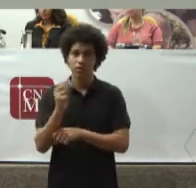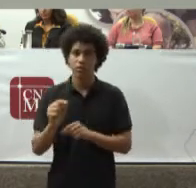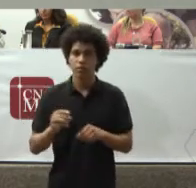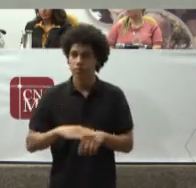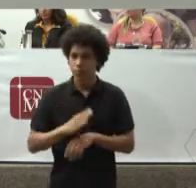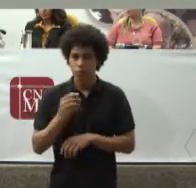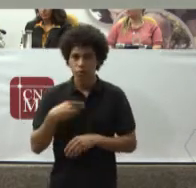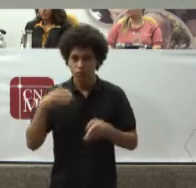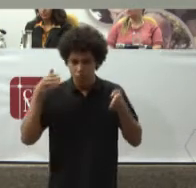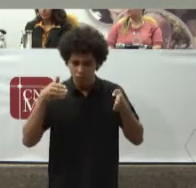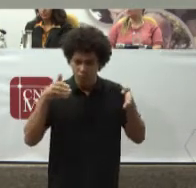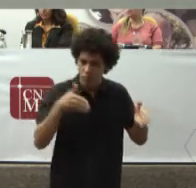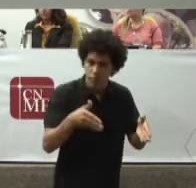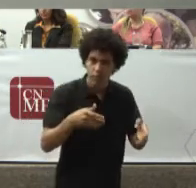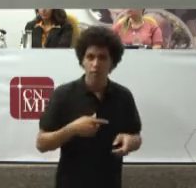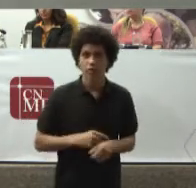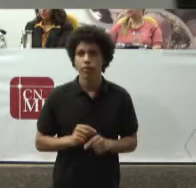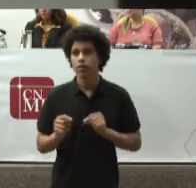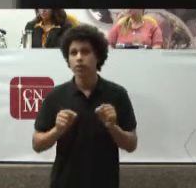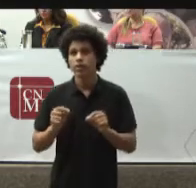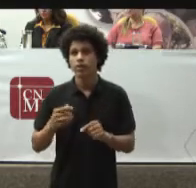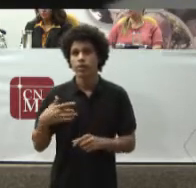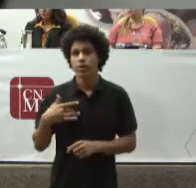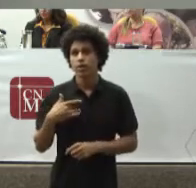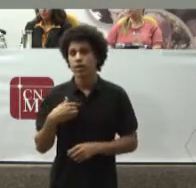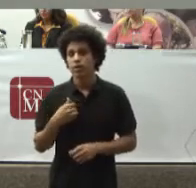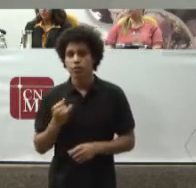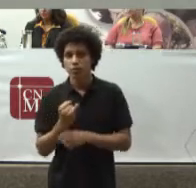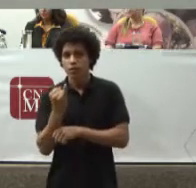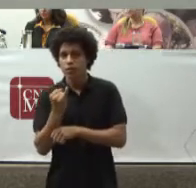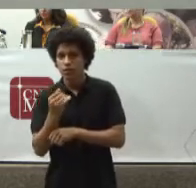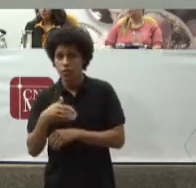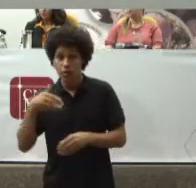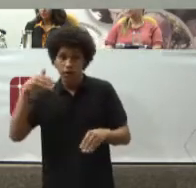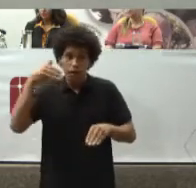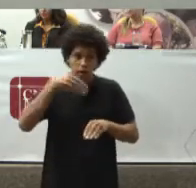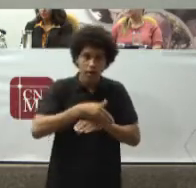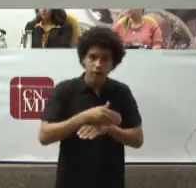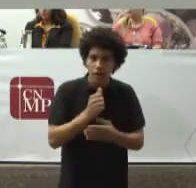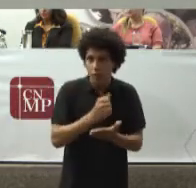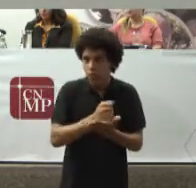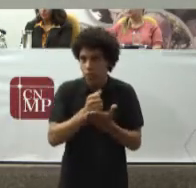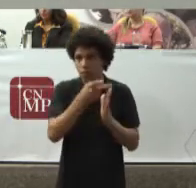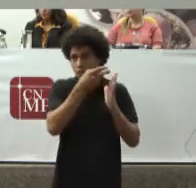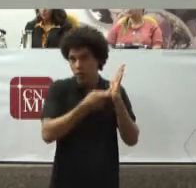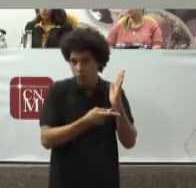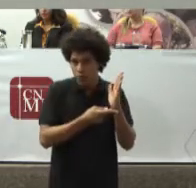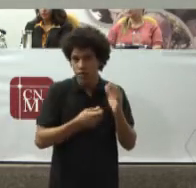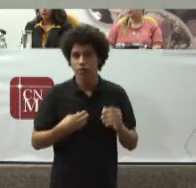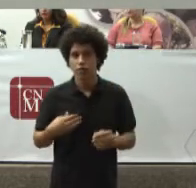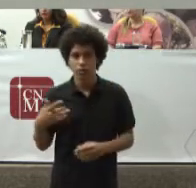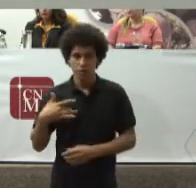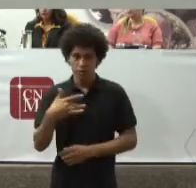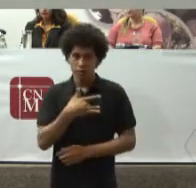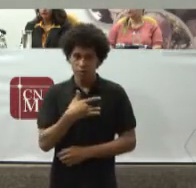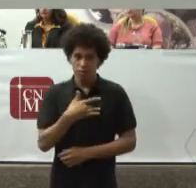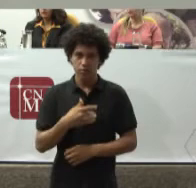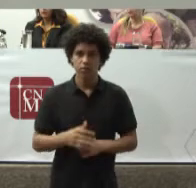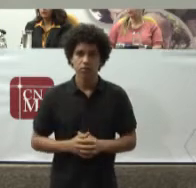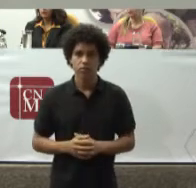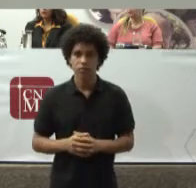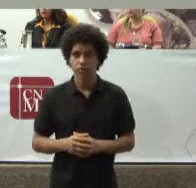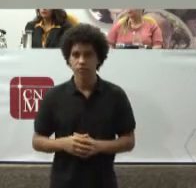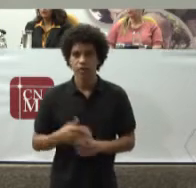importância De contribuir Para a implementação Do sistema Único de saúde Para a Forçar A qualidade A